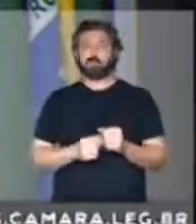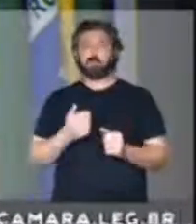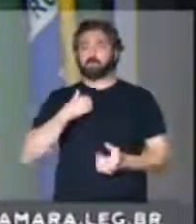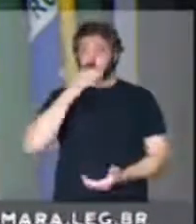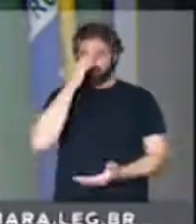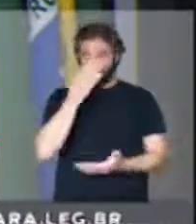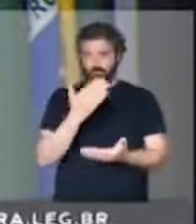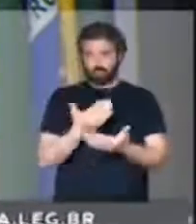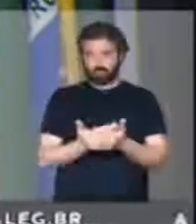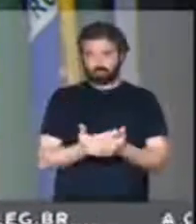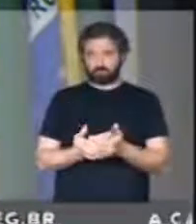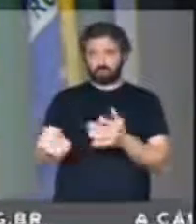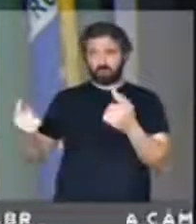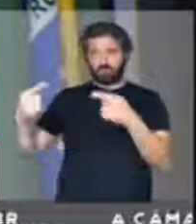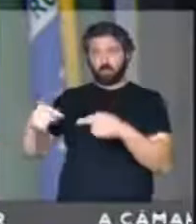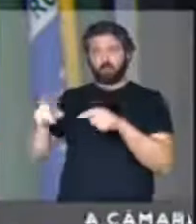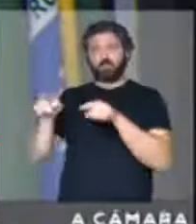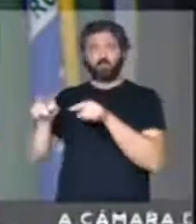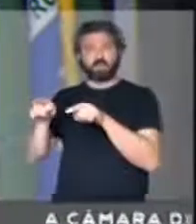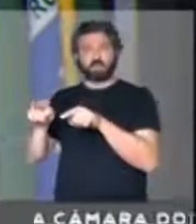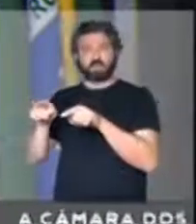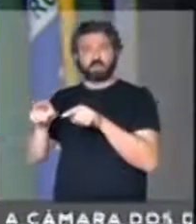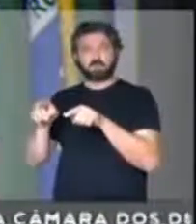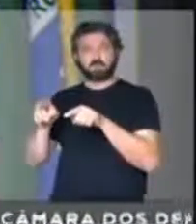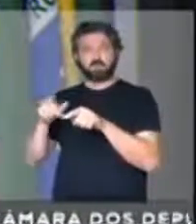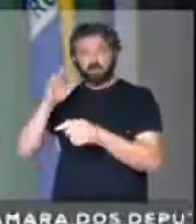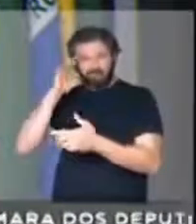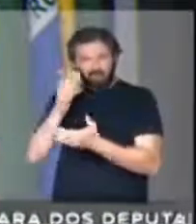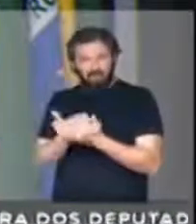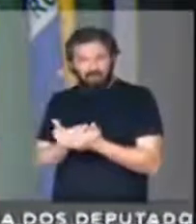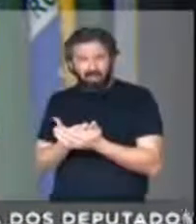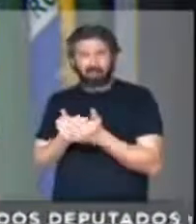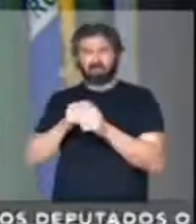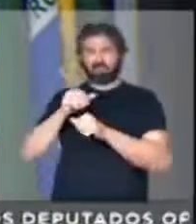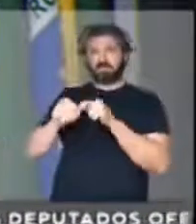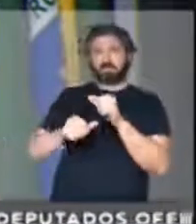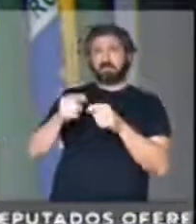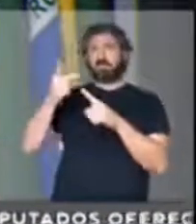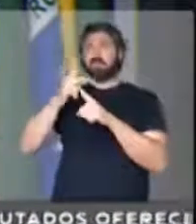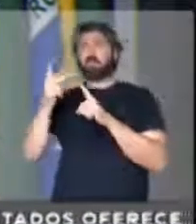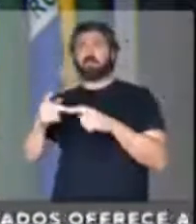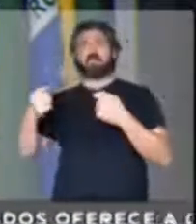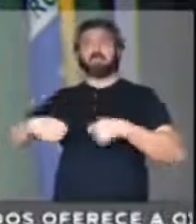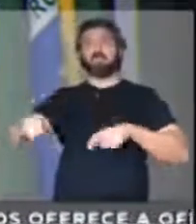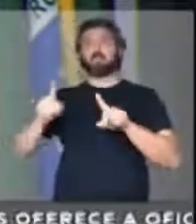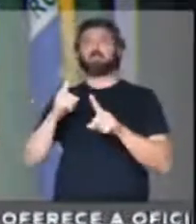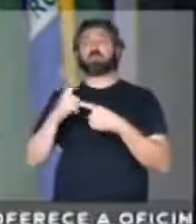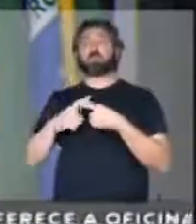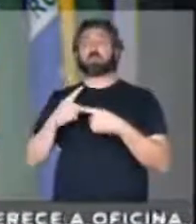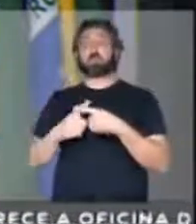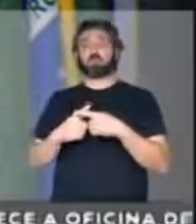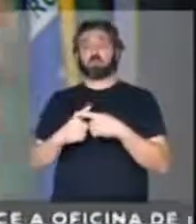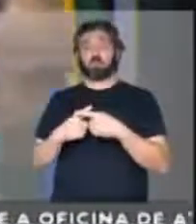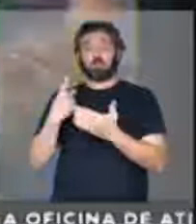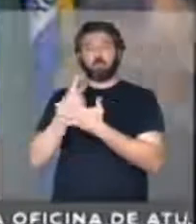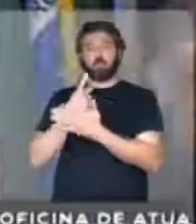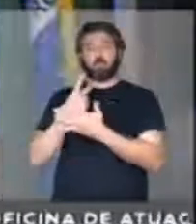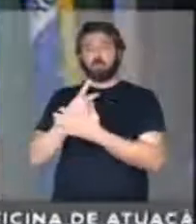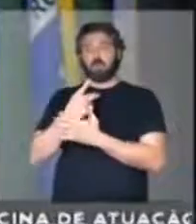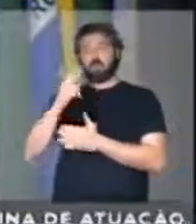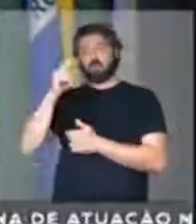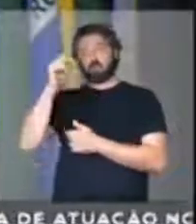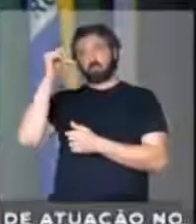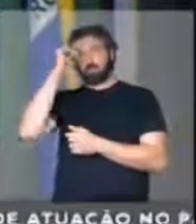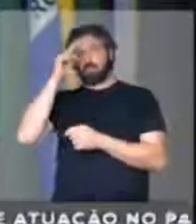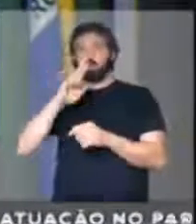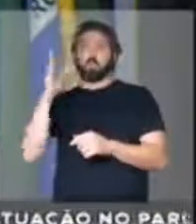acreditar que a oposição, ela acredita que a reforma não é necessária por um erro crasso, e